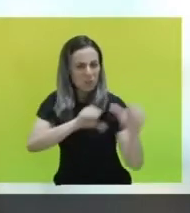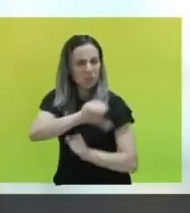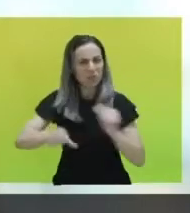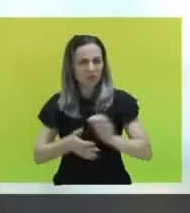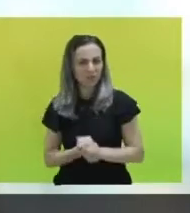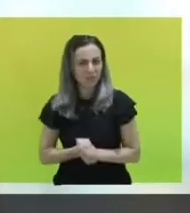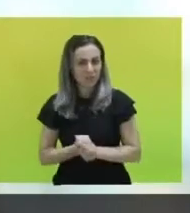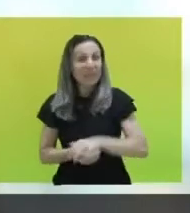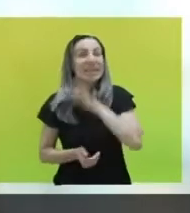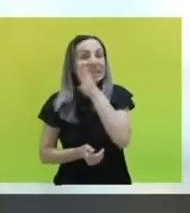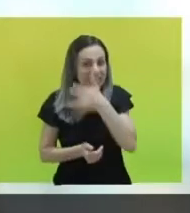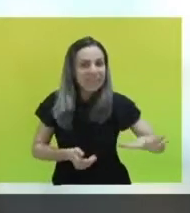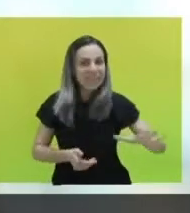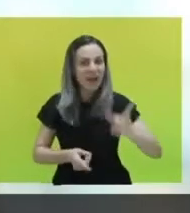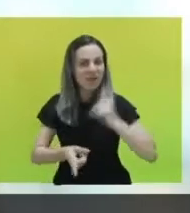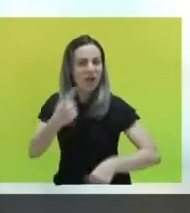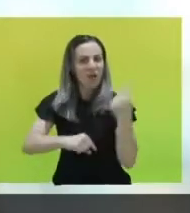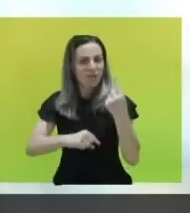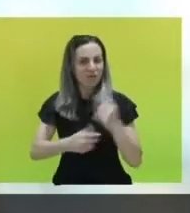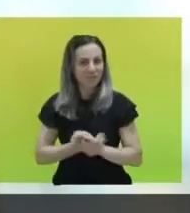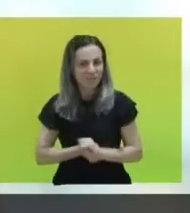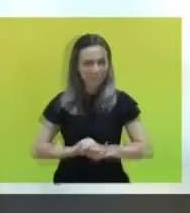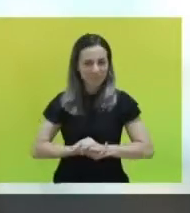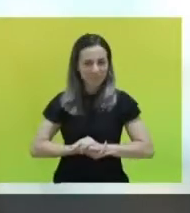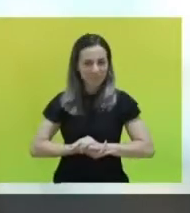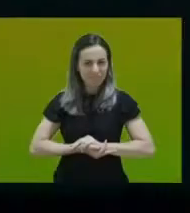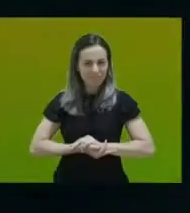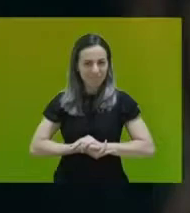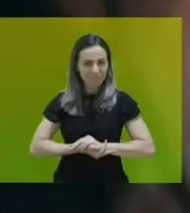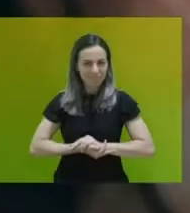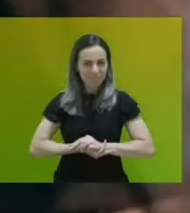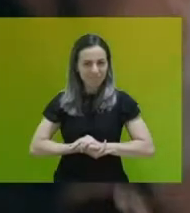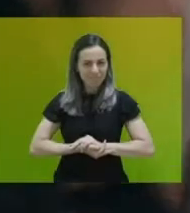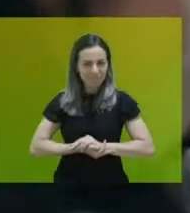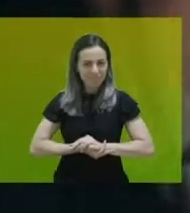realidade de Santos e fazer Santos grande novamente.